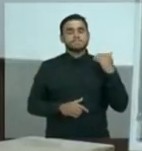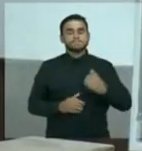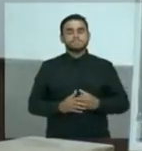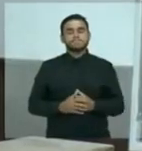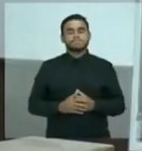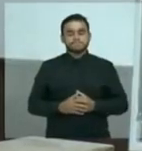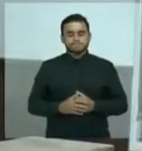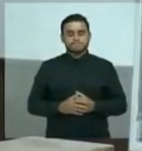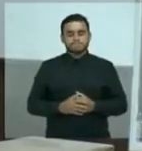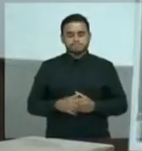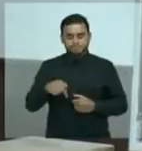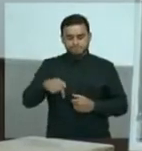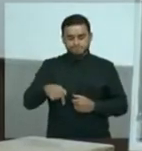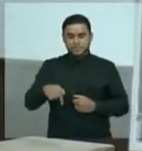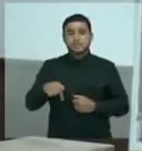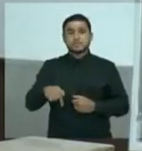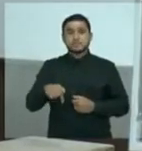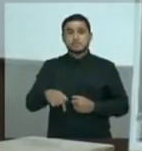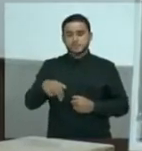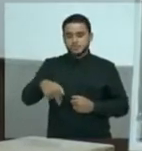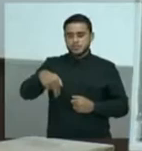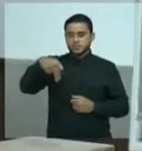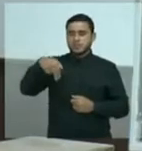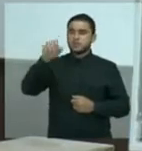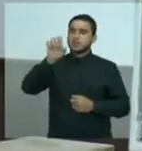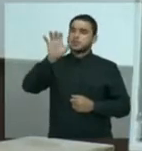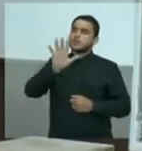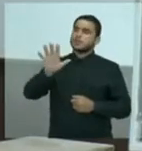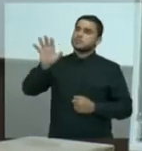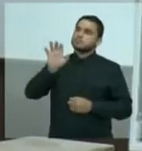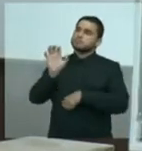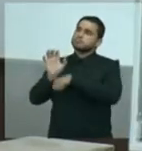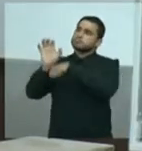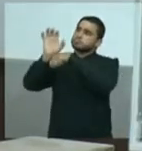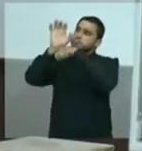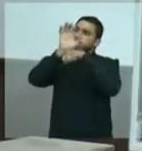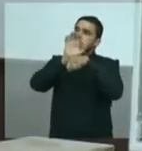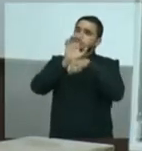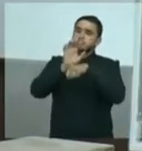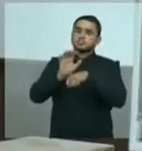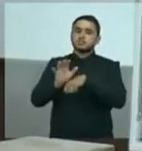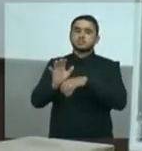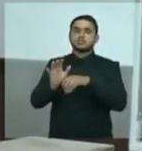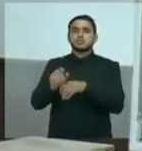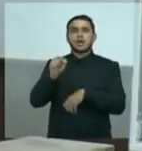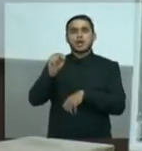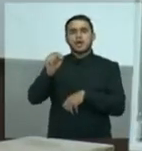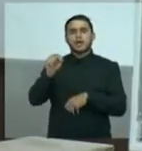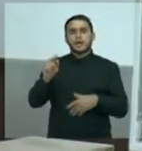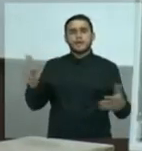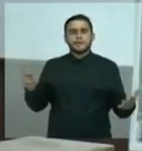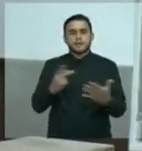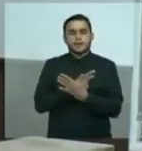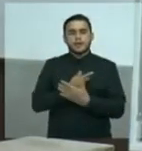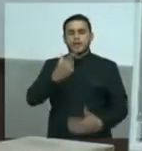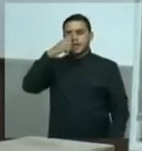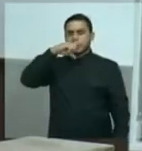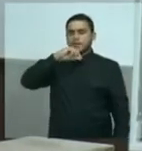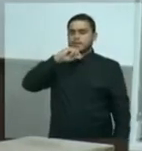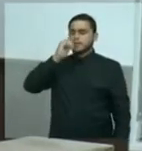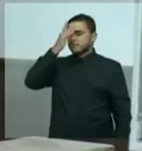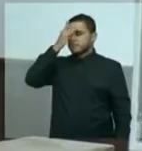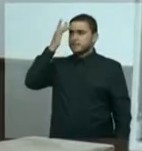povo do Nordeste, do povo trabalhador, eu digo particularmente do Nordeste e do Ceará,